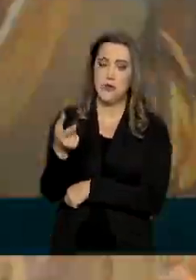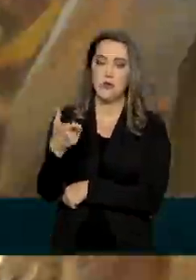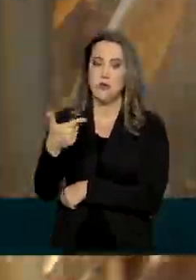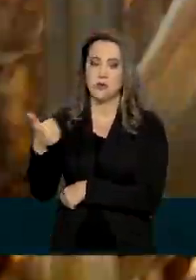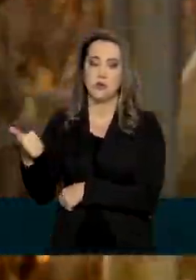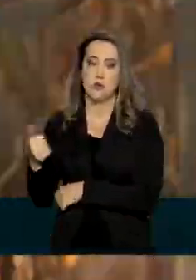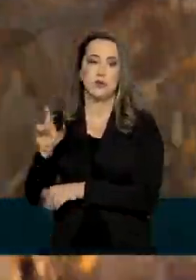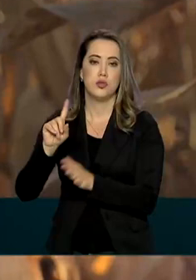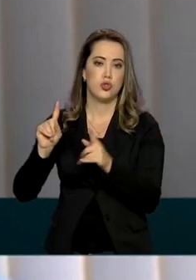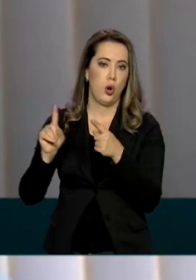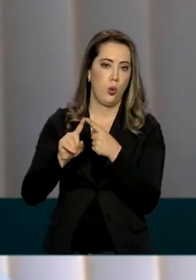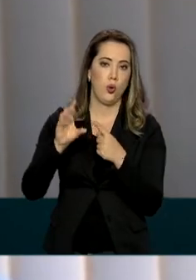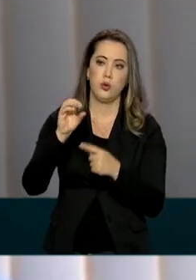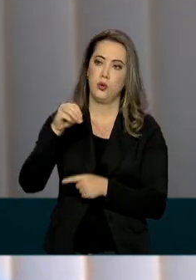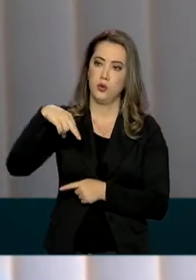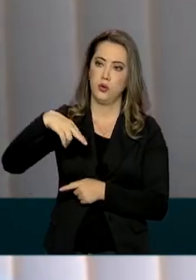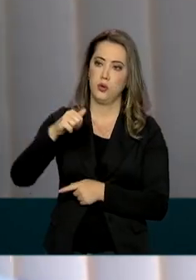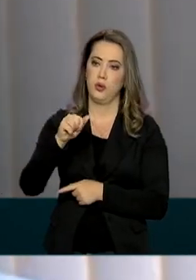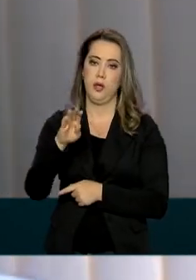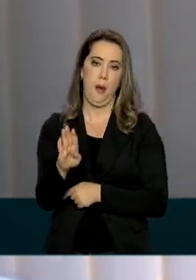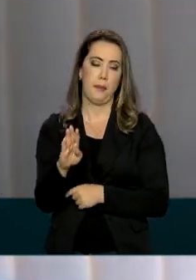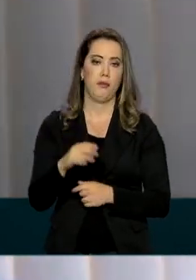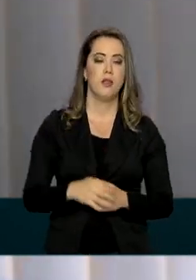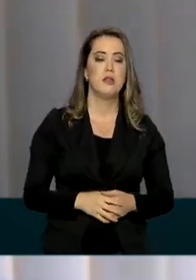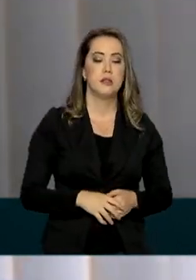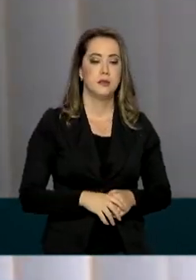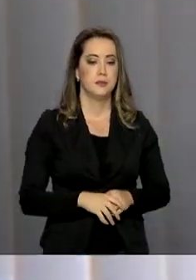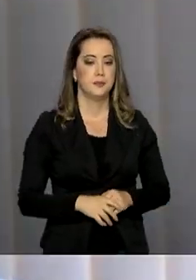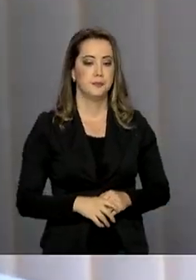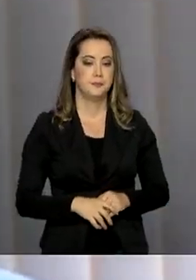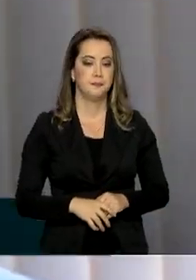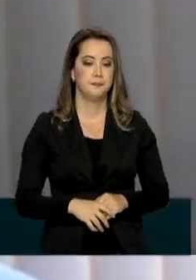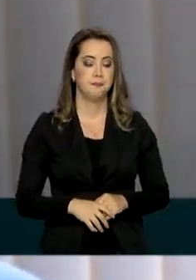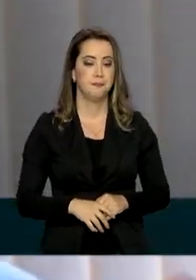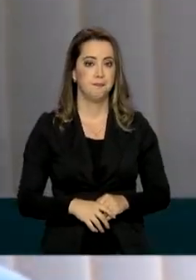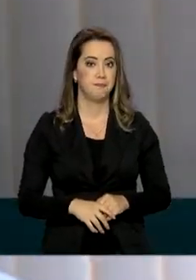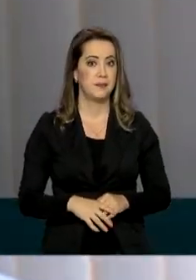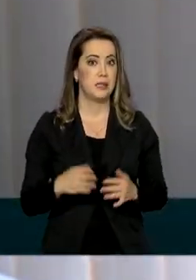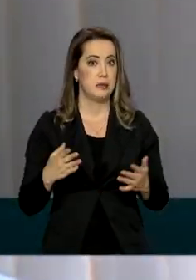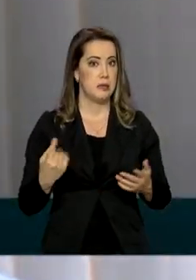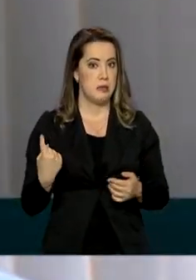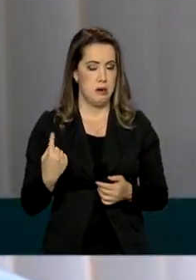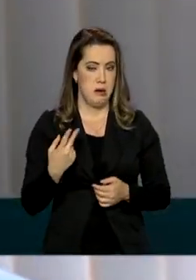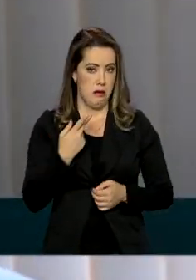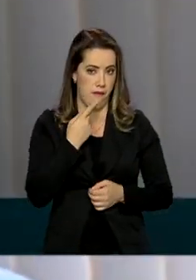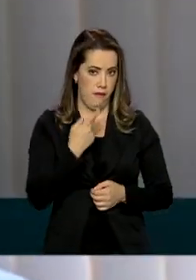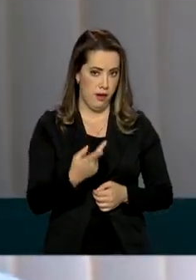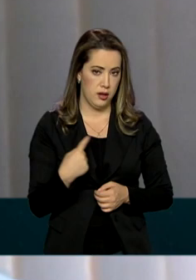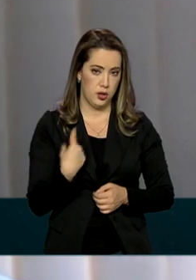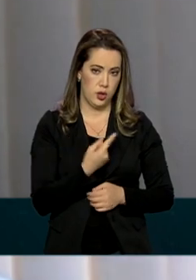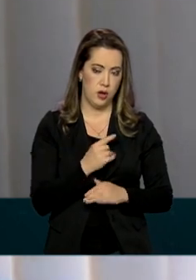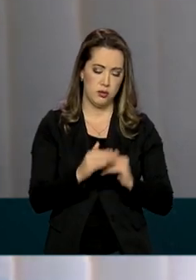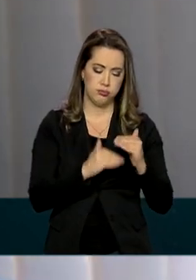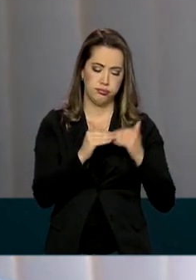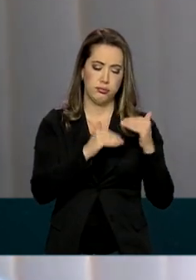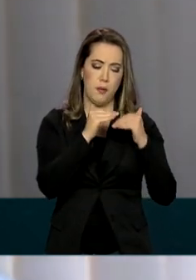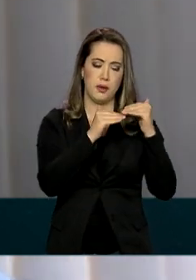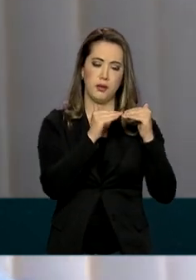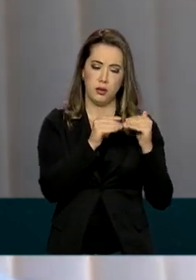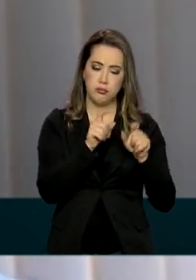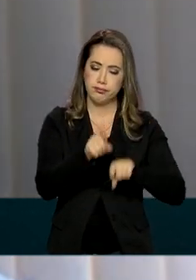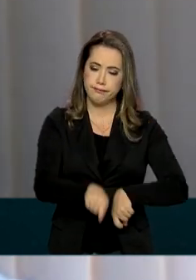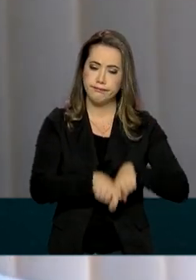realizado pela Conab. Nós estamos crescendo a produção de grãos no Brasil, mas principalmente